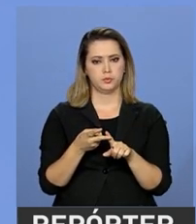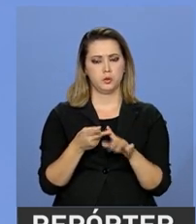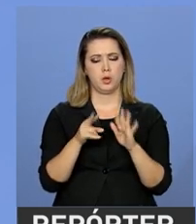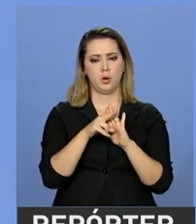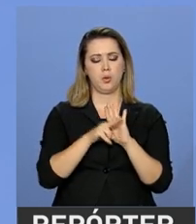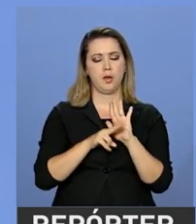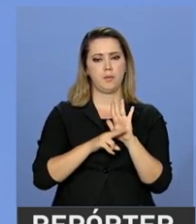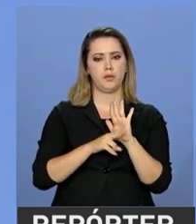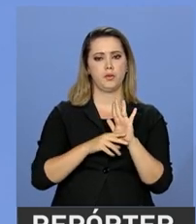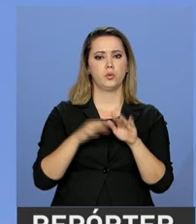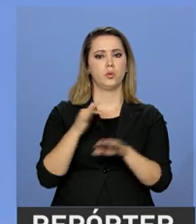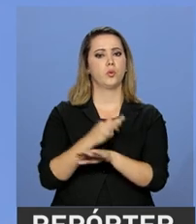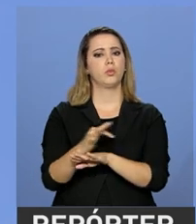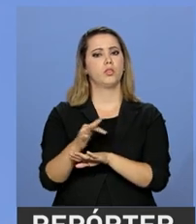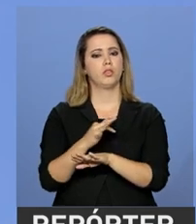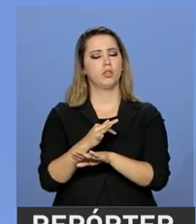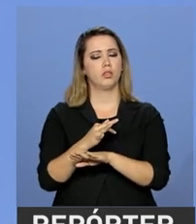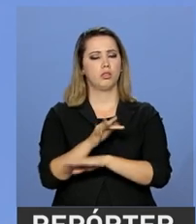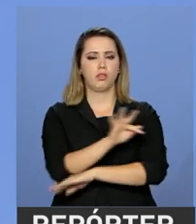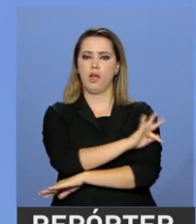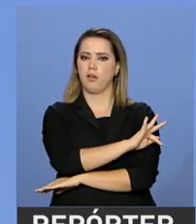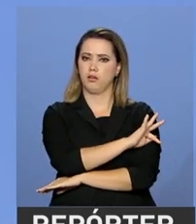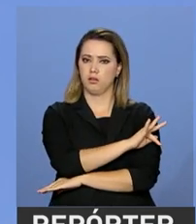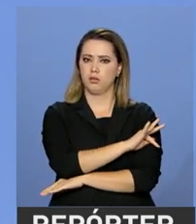avanço importante nessa presidência brasileira.